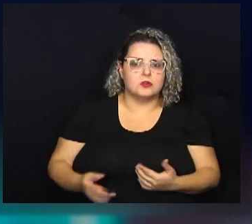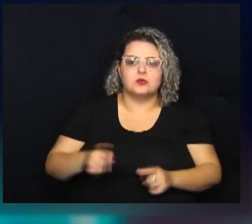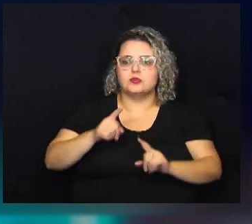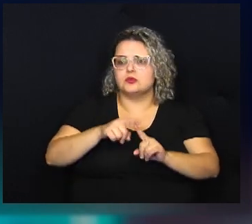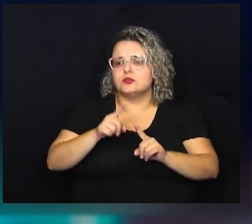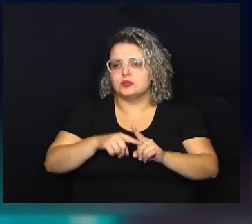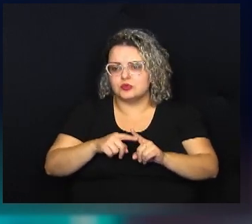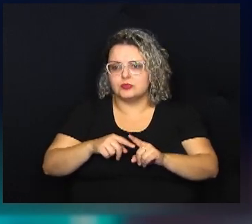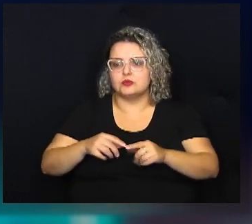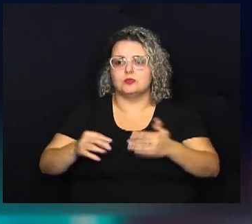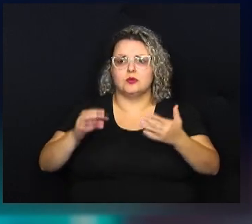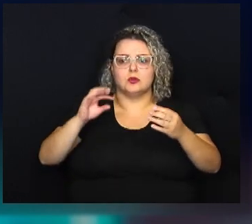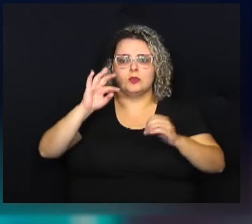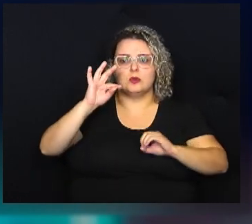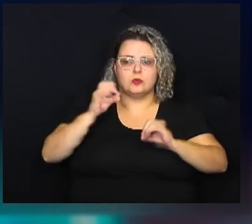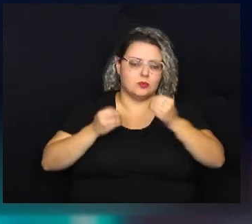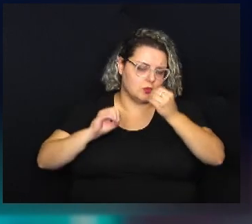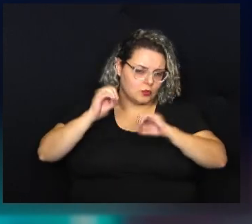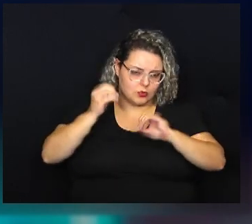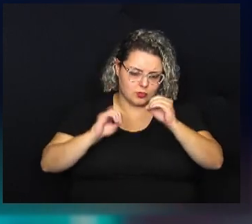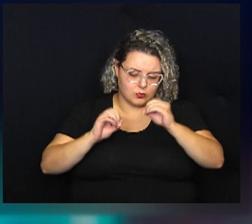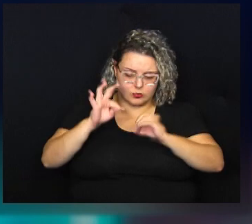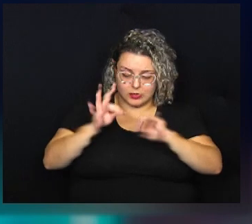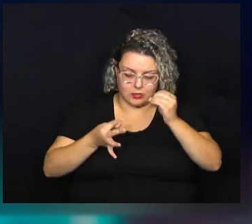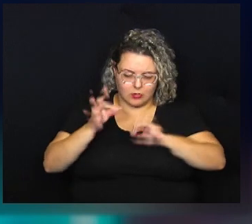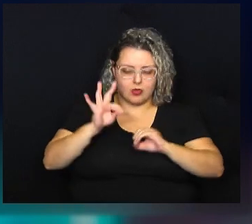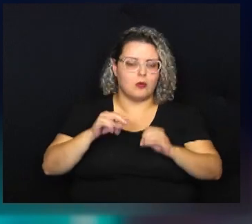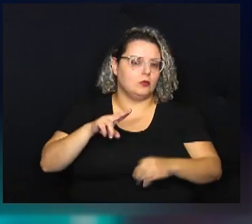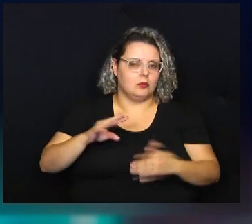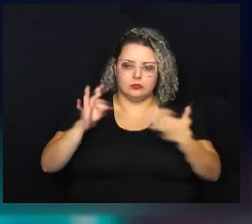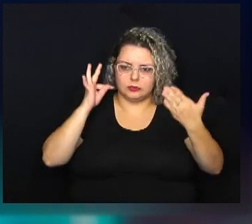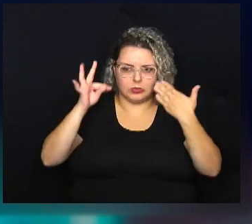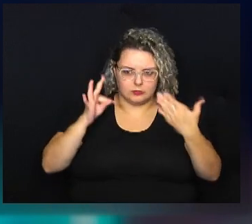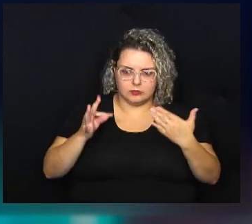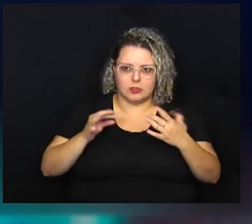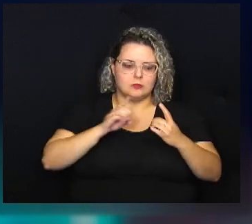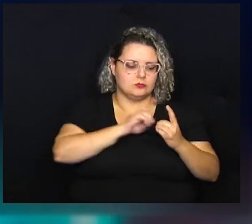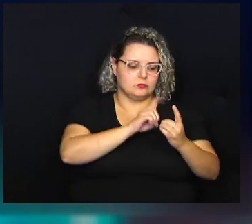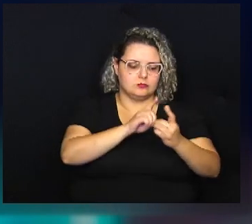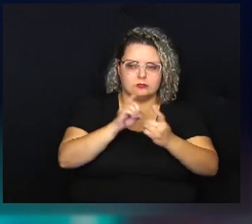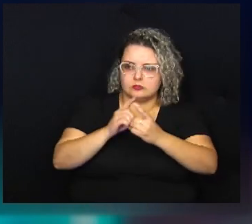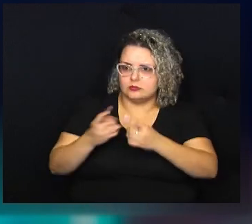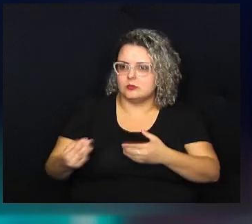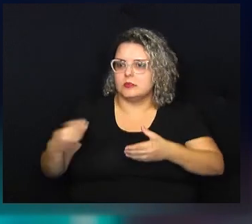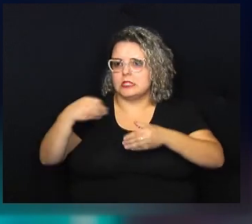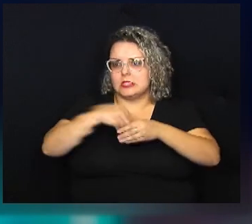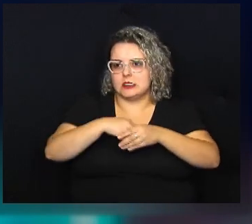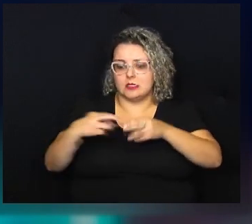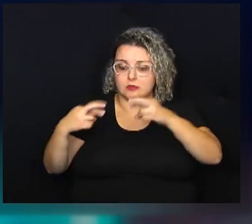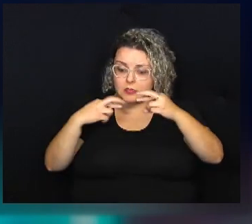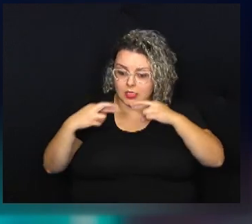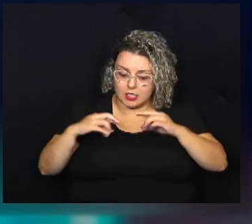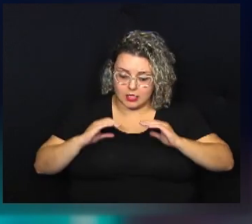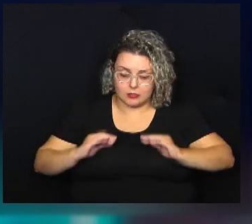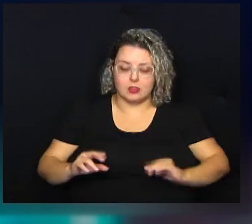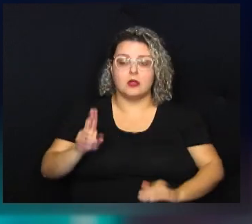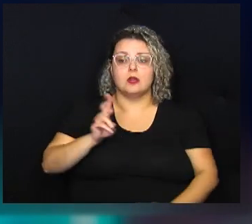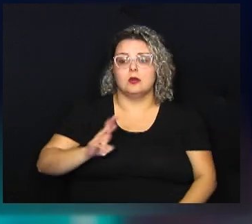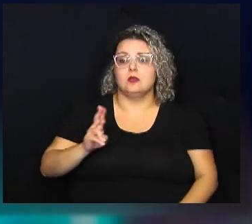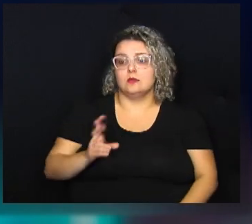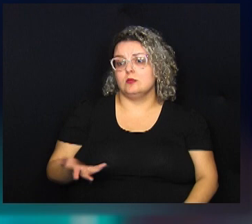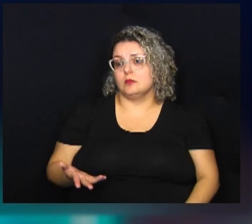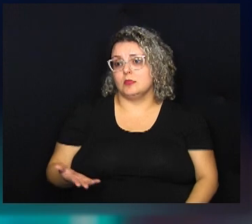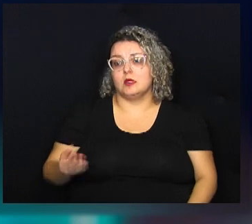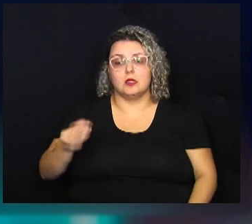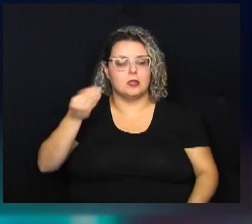terapeuta está utilizando ali durante o processo de intervenção, seja uma abordagem dentro da análise do comportamento